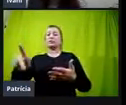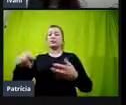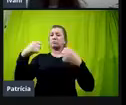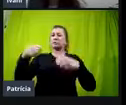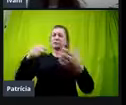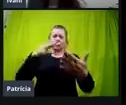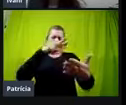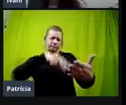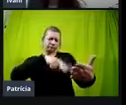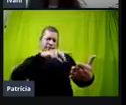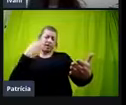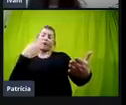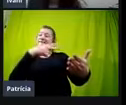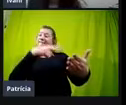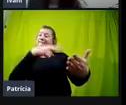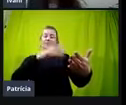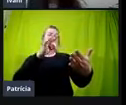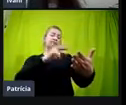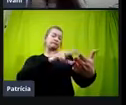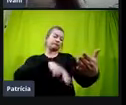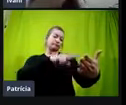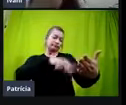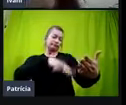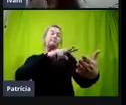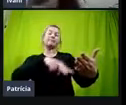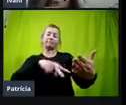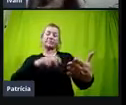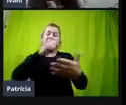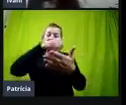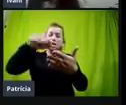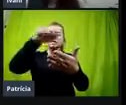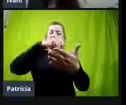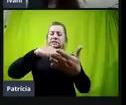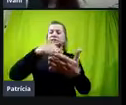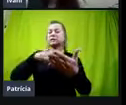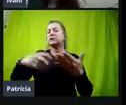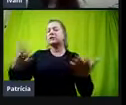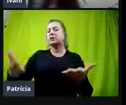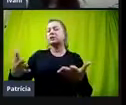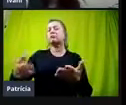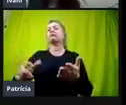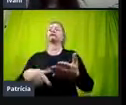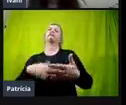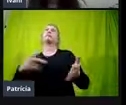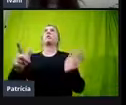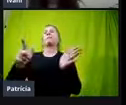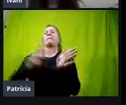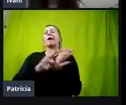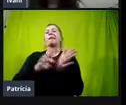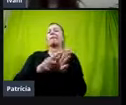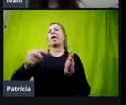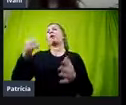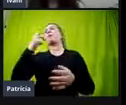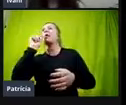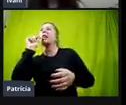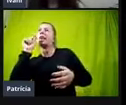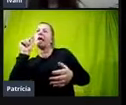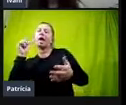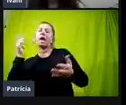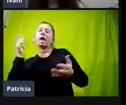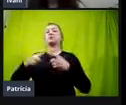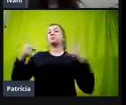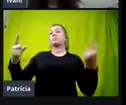escrito da sua tarefa, né, não escrito propriamente no papel, com lápis e papel, mas